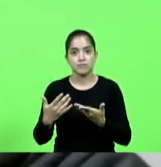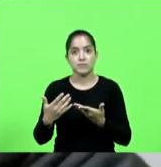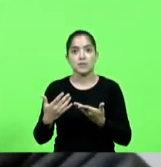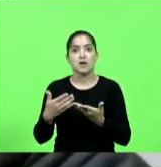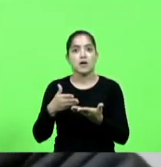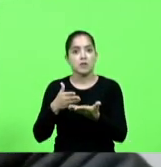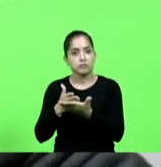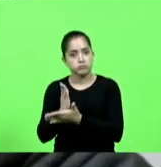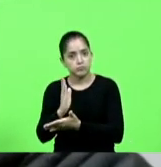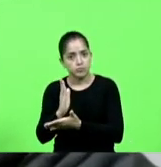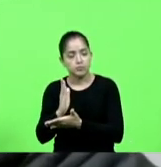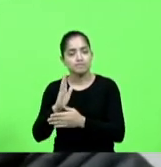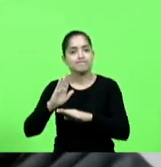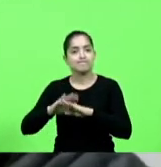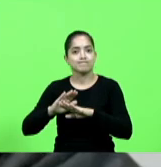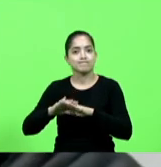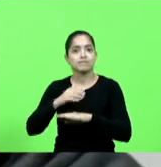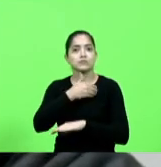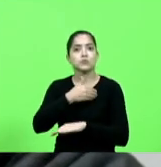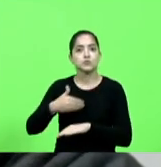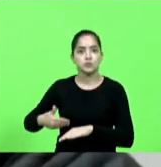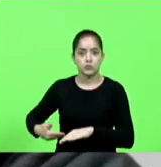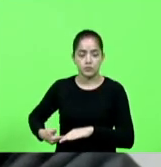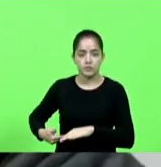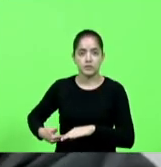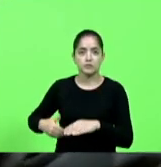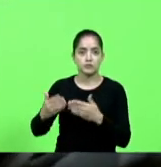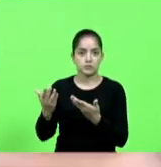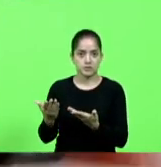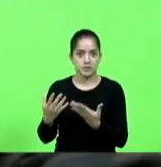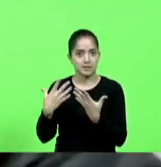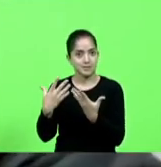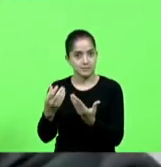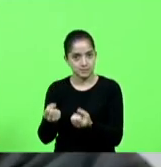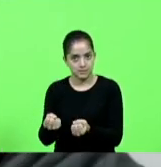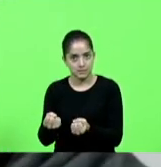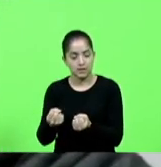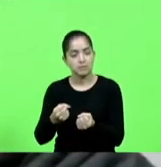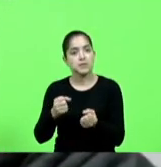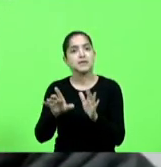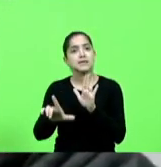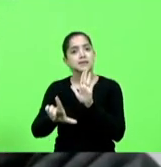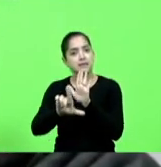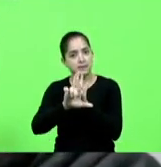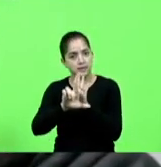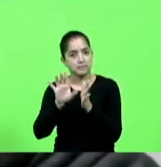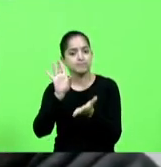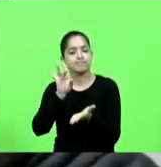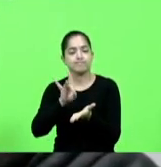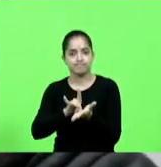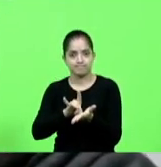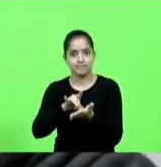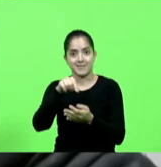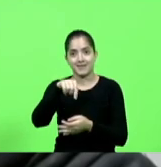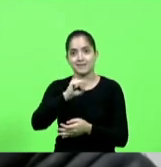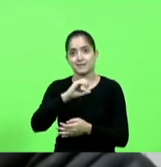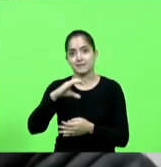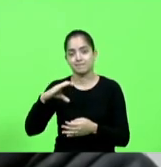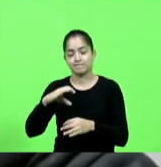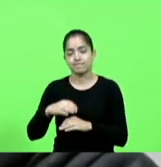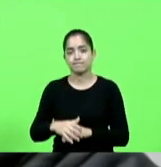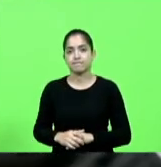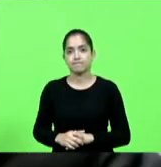estado e a luz disto se tornar lei no estado de santa catarina